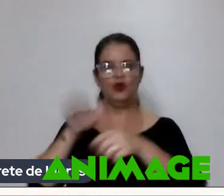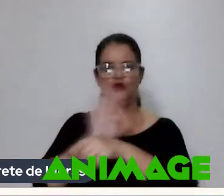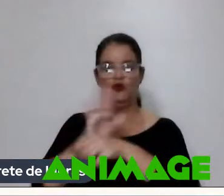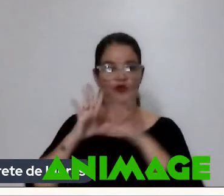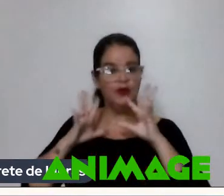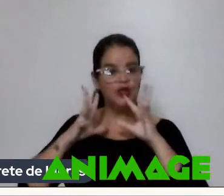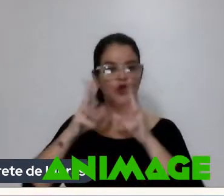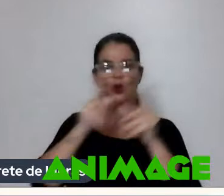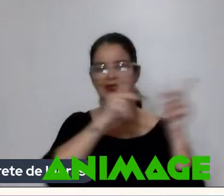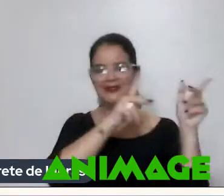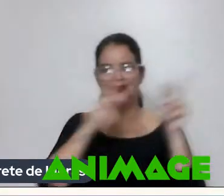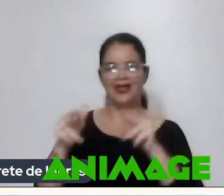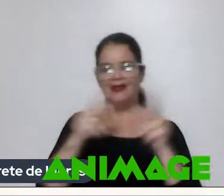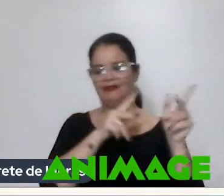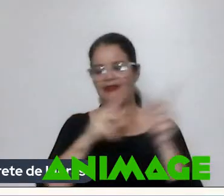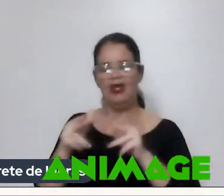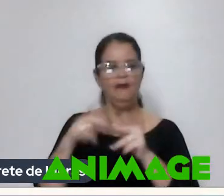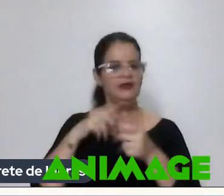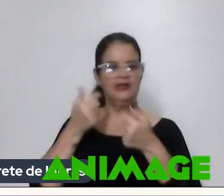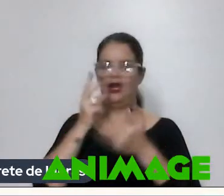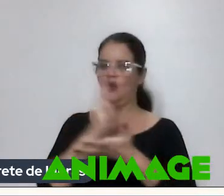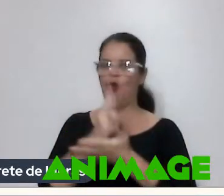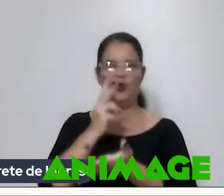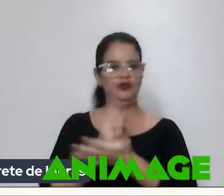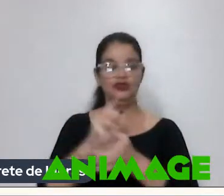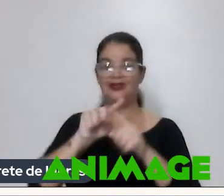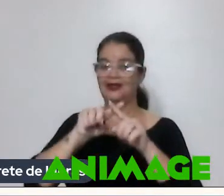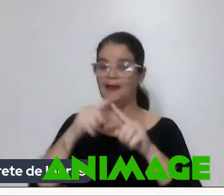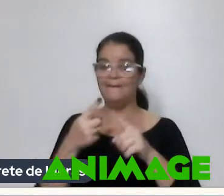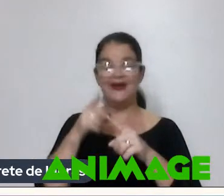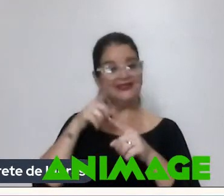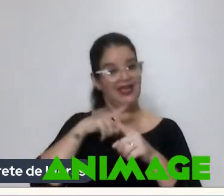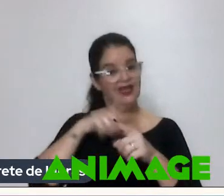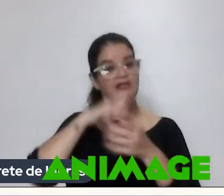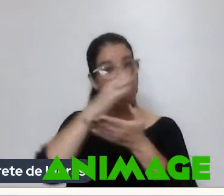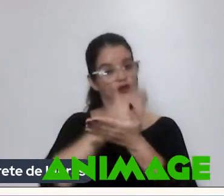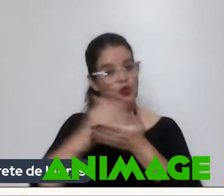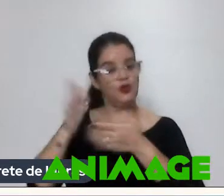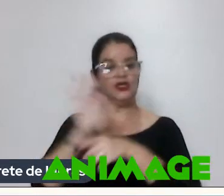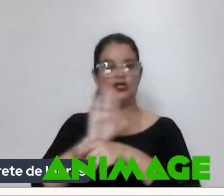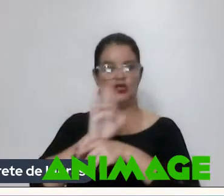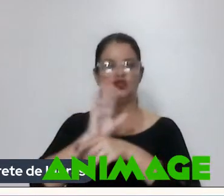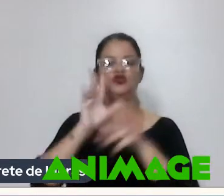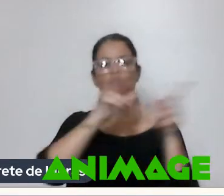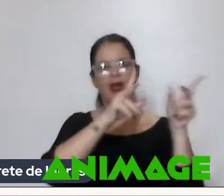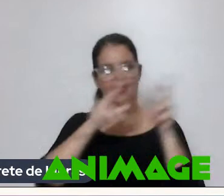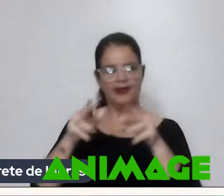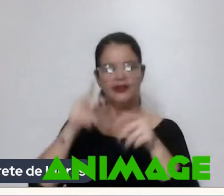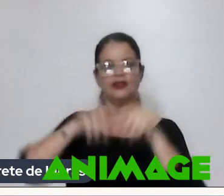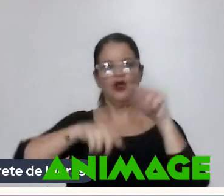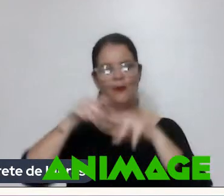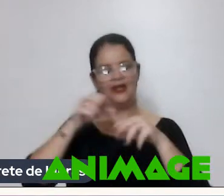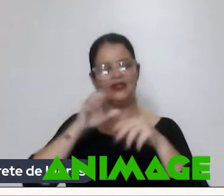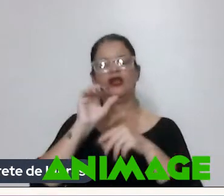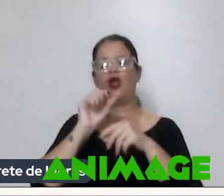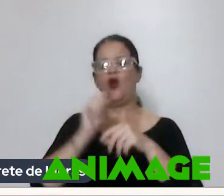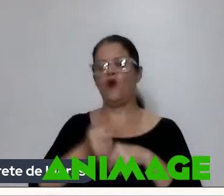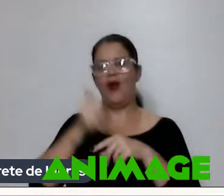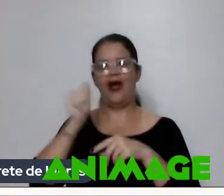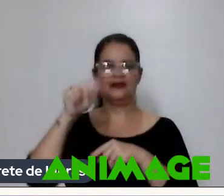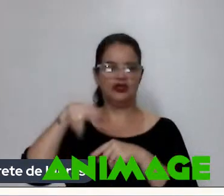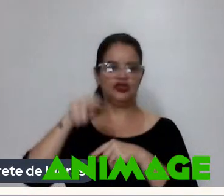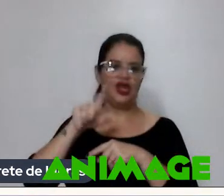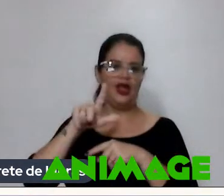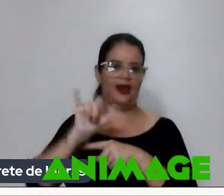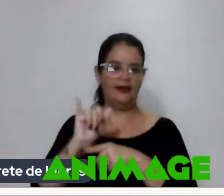etapas Ela não ficava constante Mas ela esteve No início do filme Editando o material Quase do Angeli Ela vem um